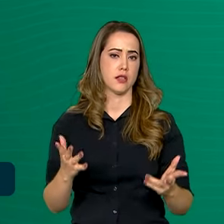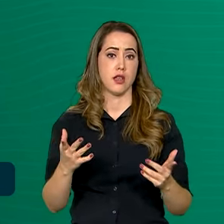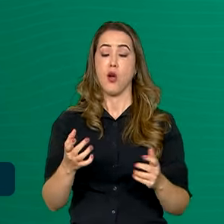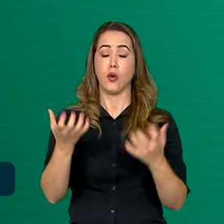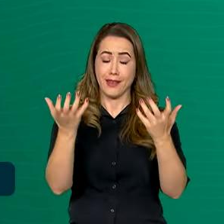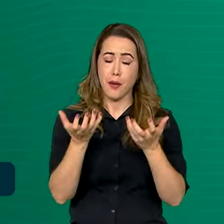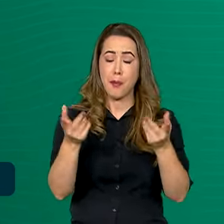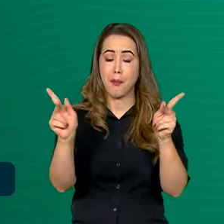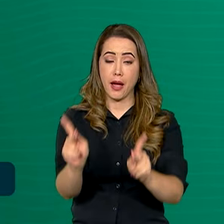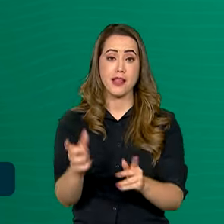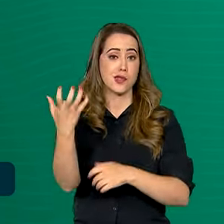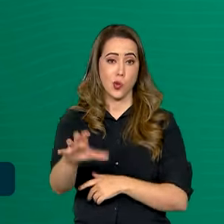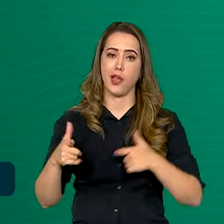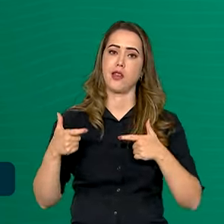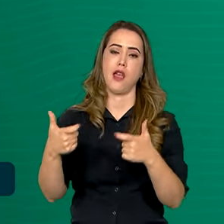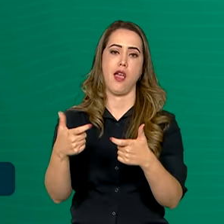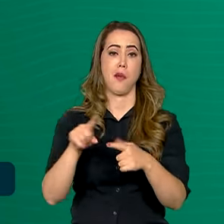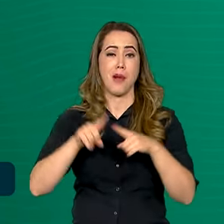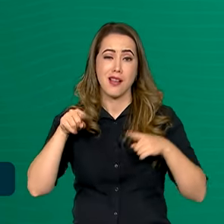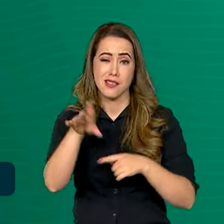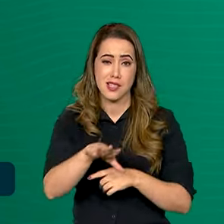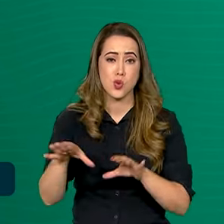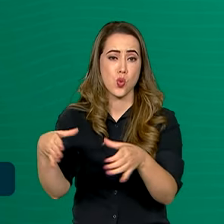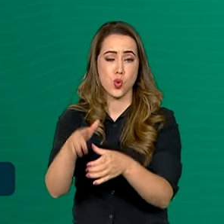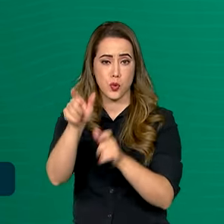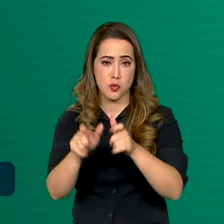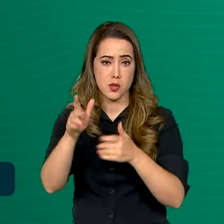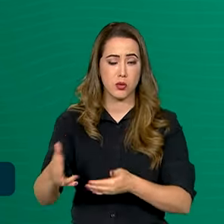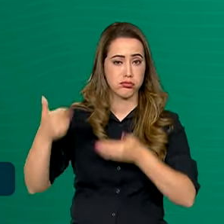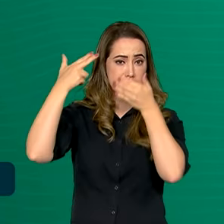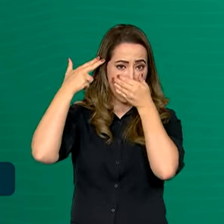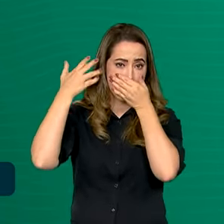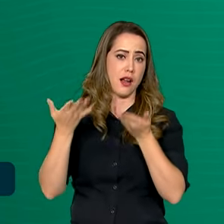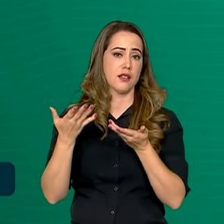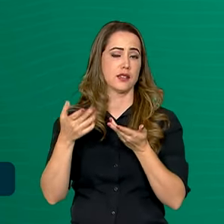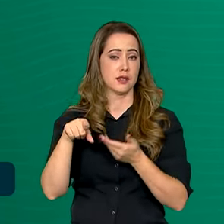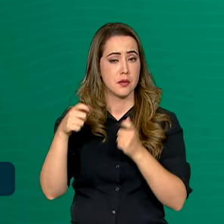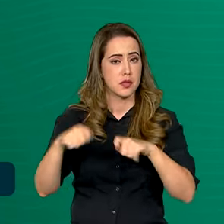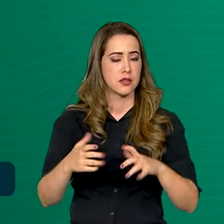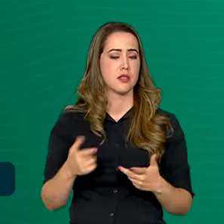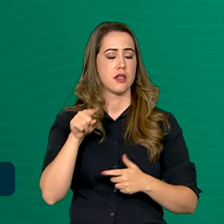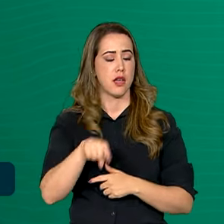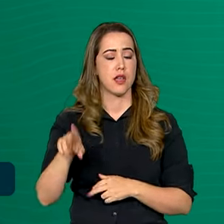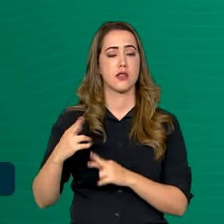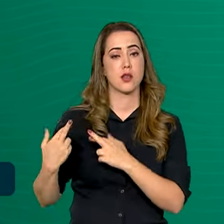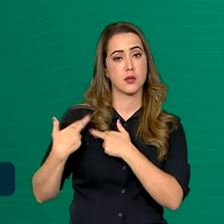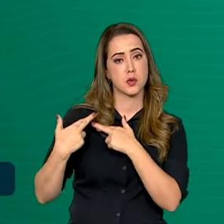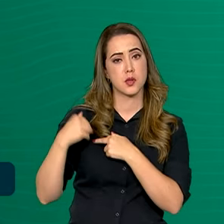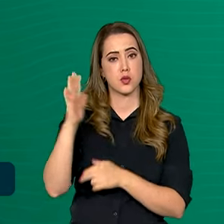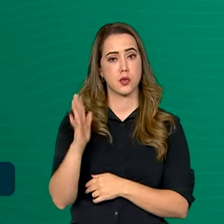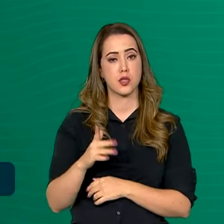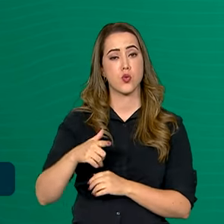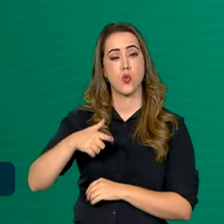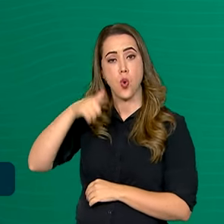sequestradas. É esse o comportamento do Brasil e eu queria que vocês soubessem, sabe? Ontem, hoje